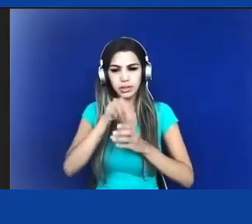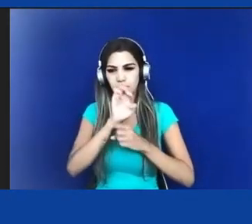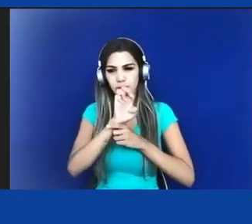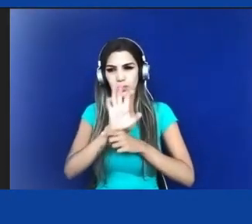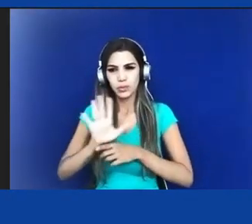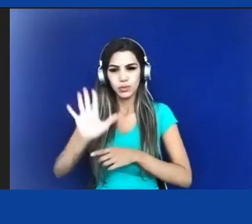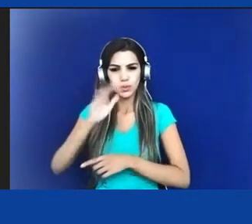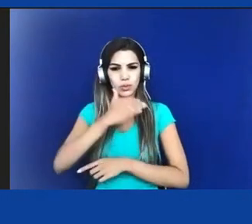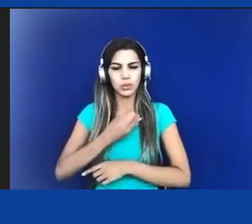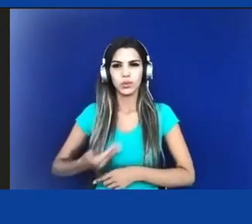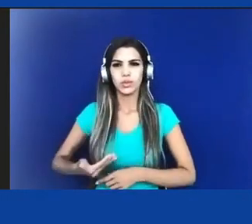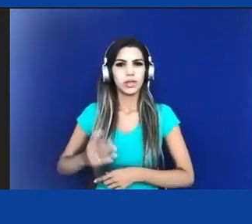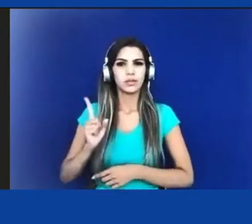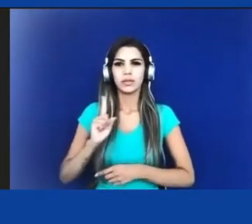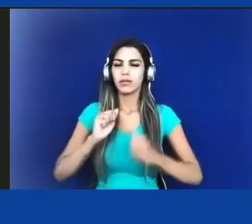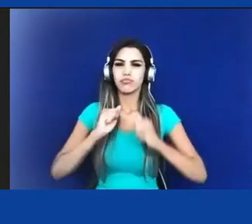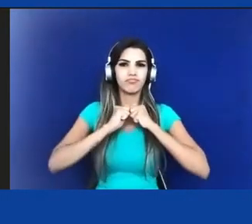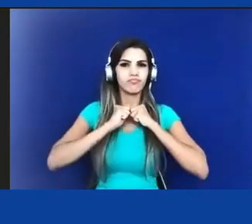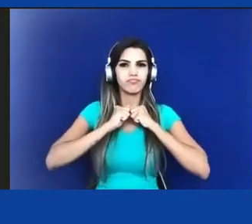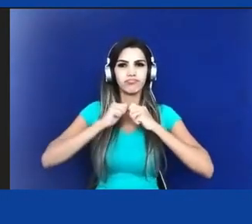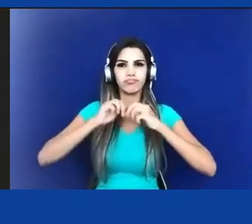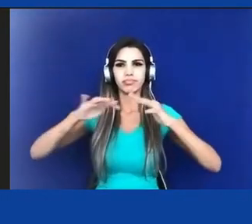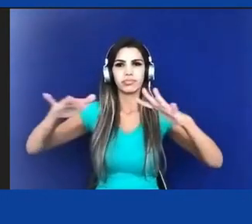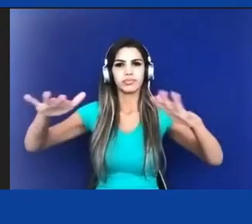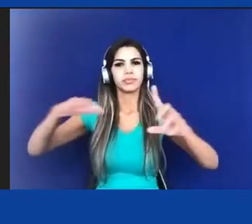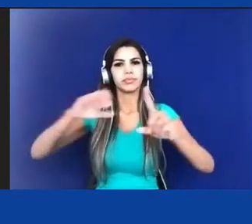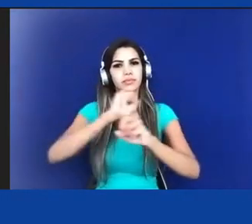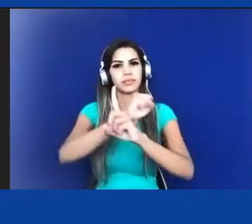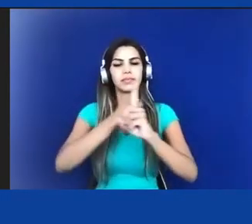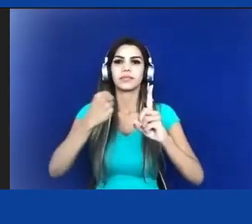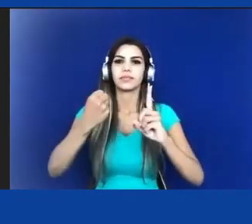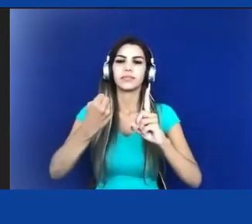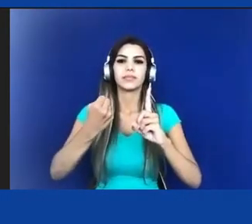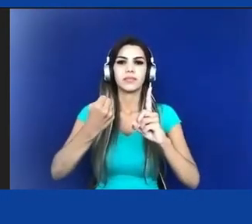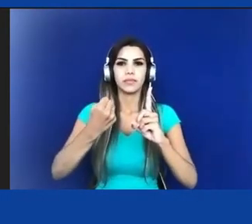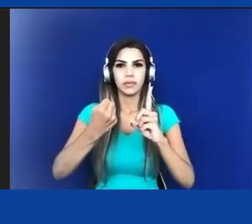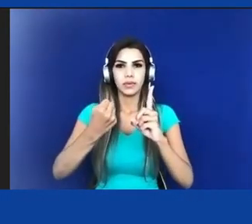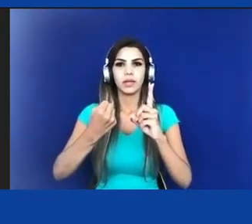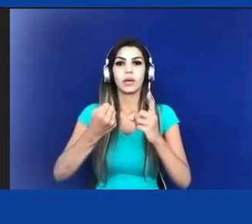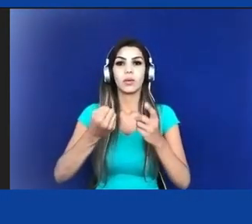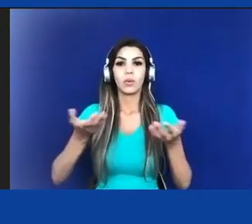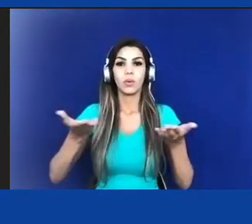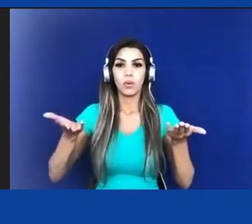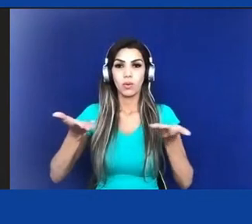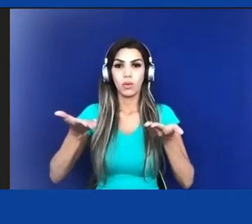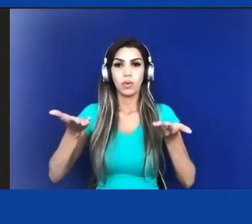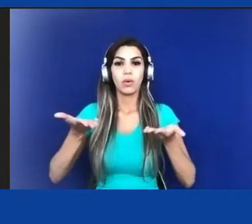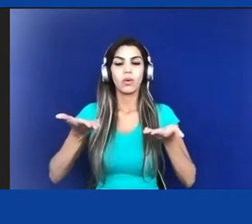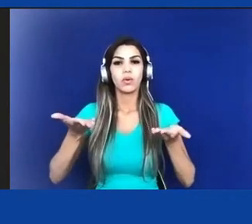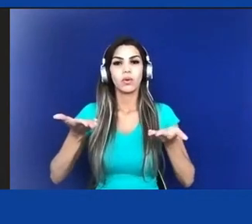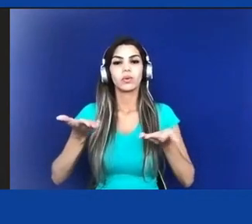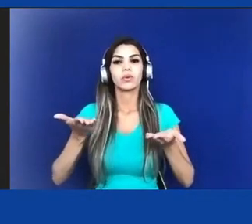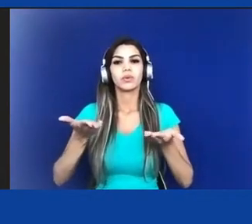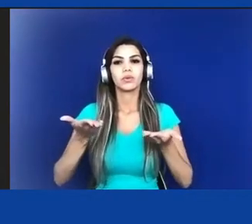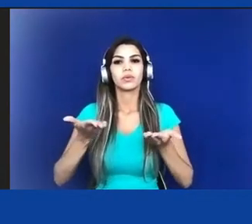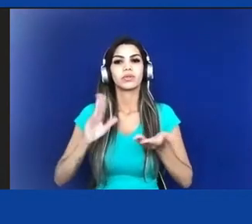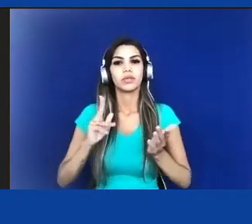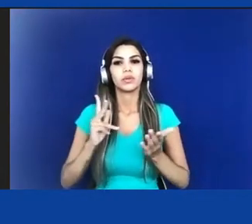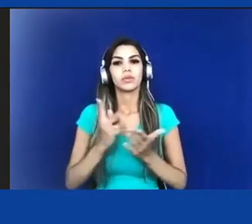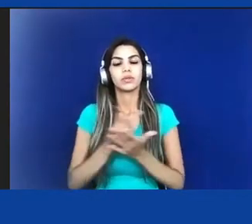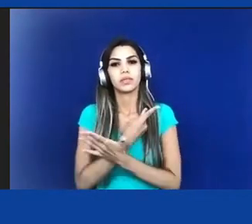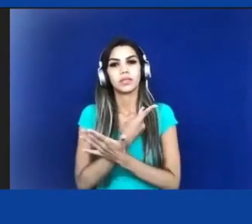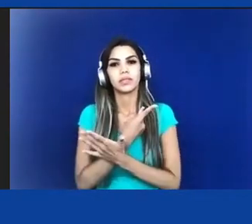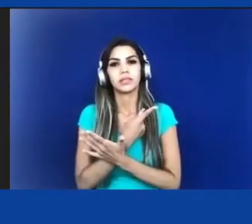Então, você tem hoje uma situação em que o conflito social ganha uma